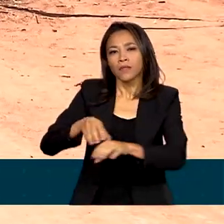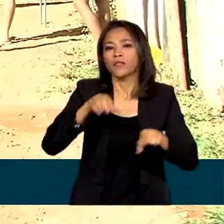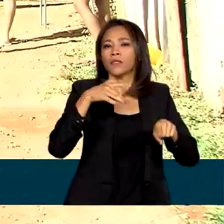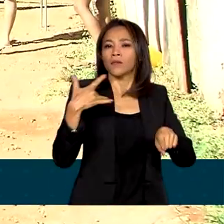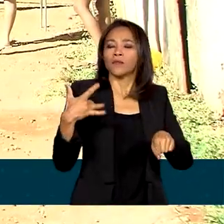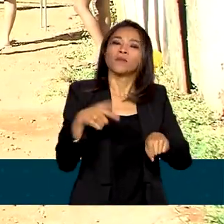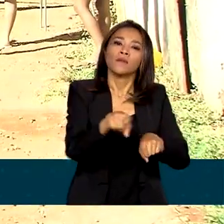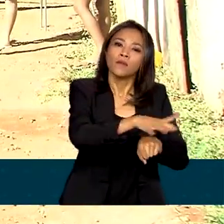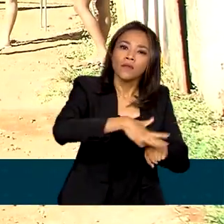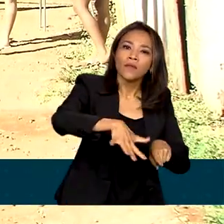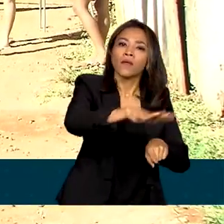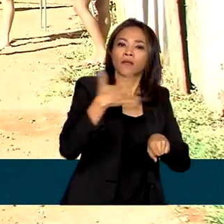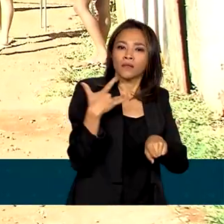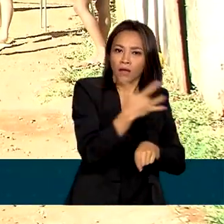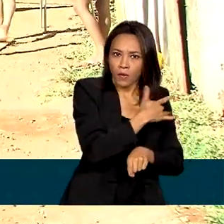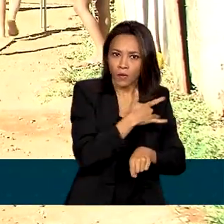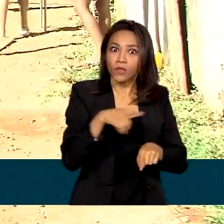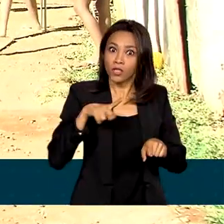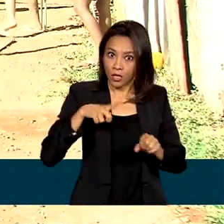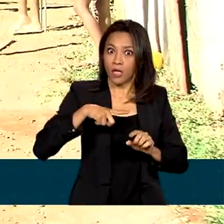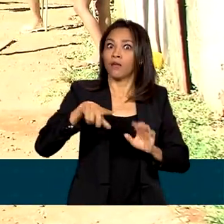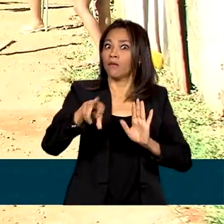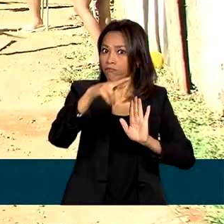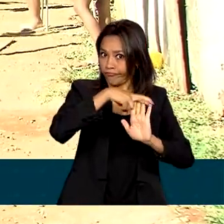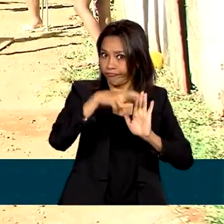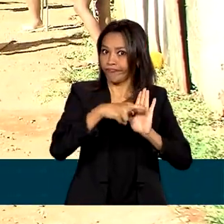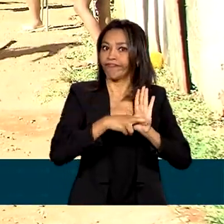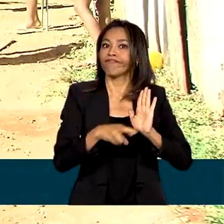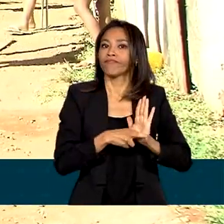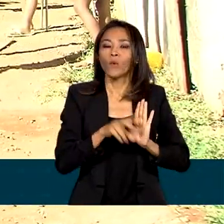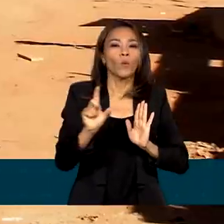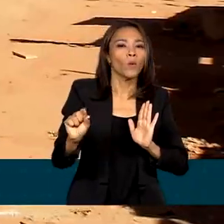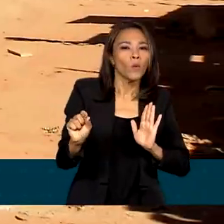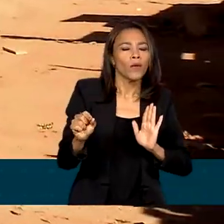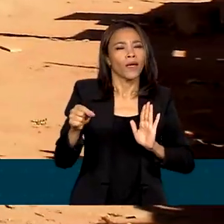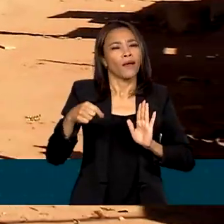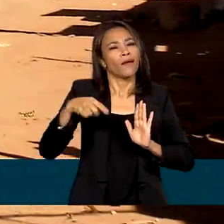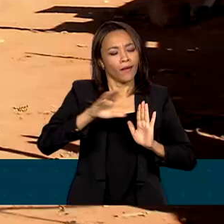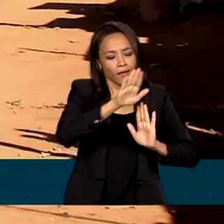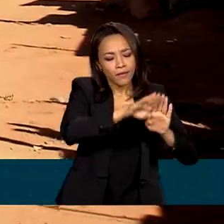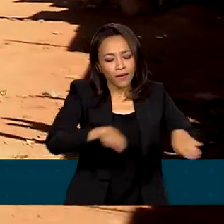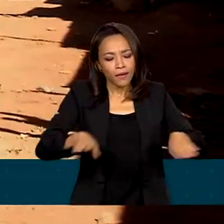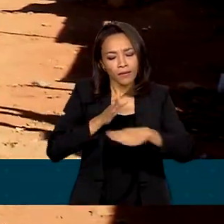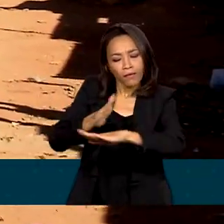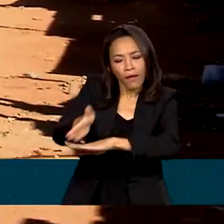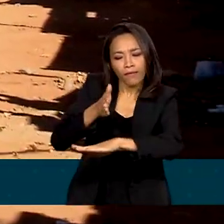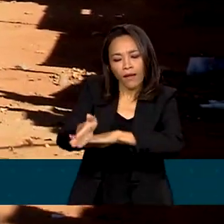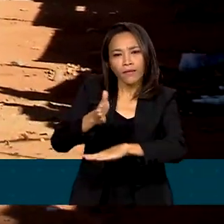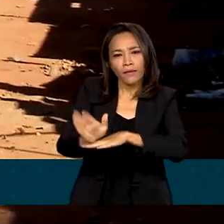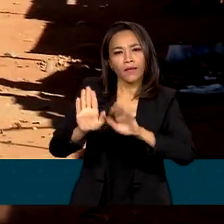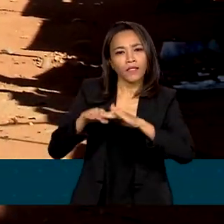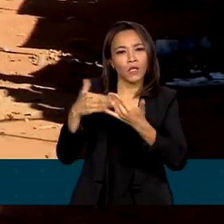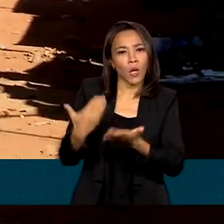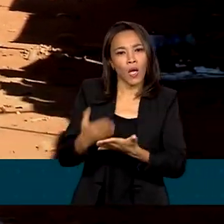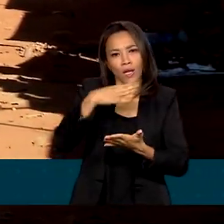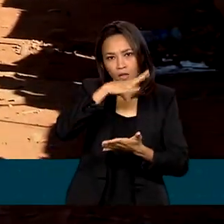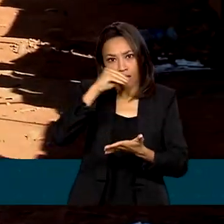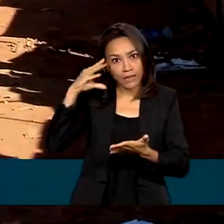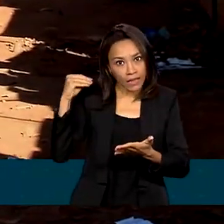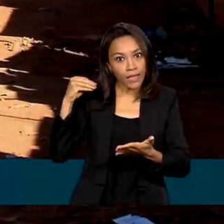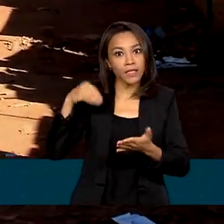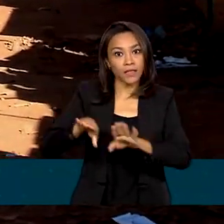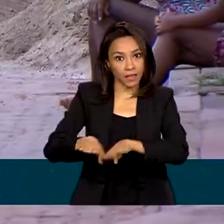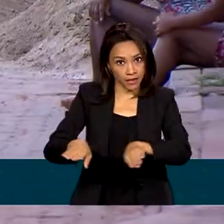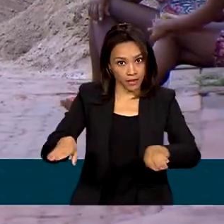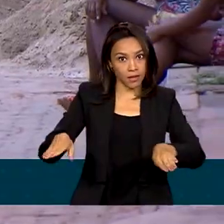exigências, como, por exemplo, a obrigatoriedade de apresentar a frequência escolar, né, dos adolescentes e crianças